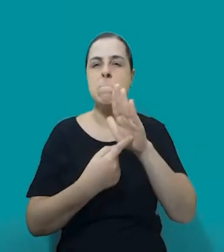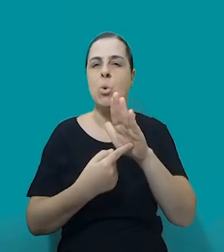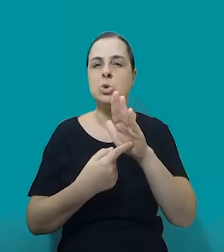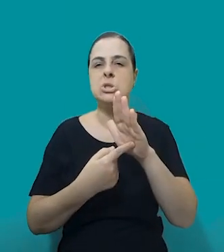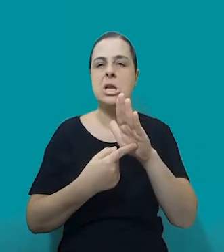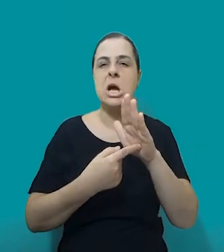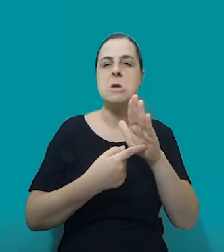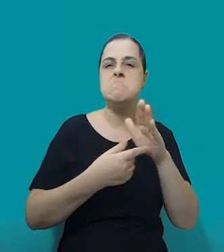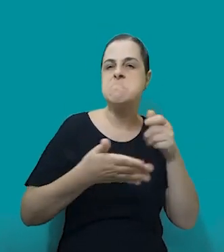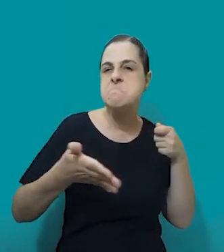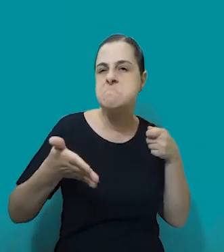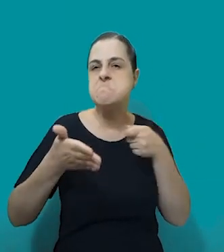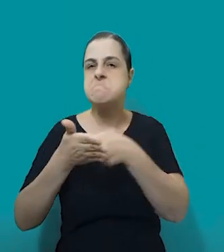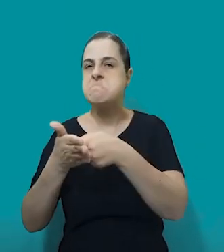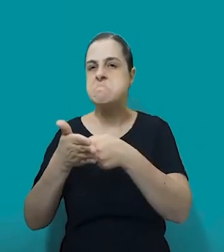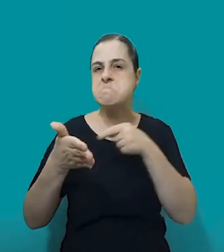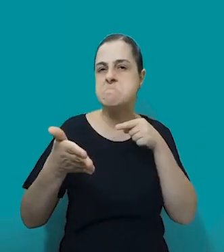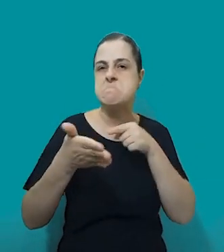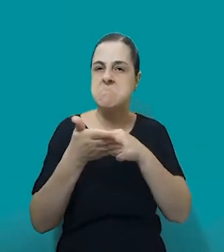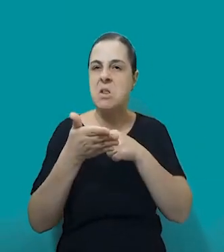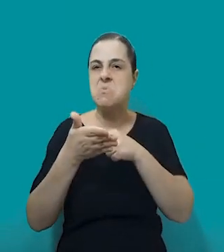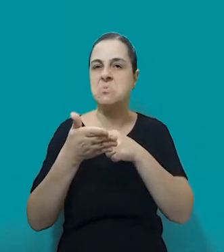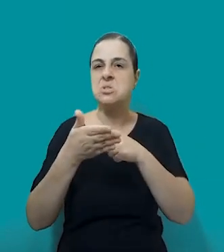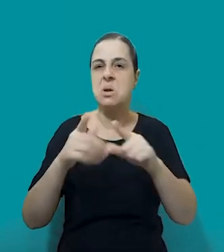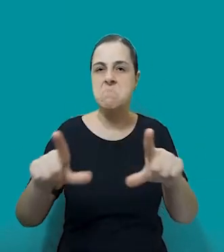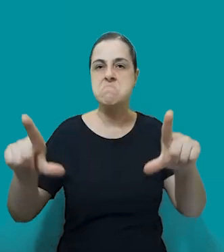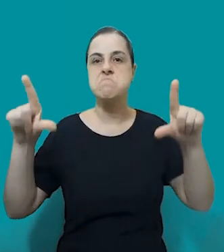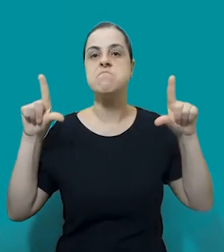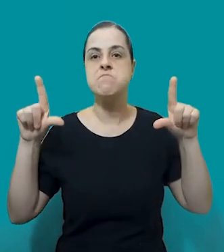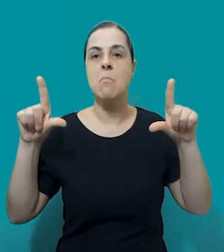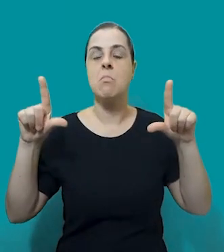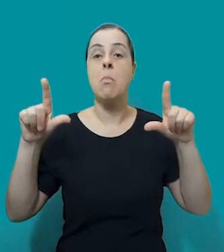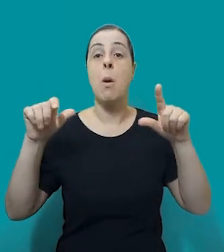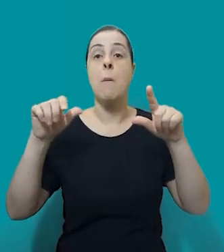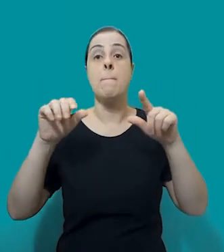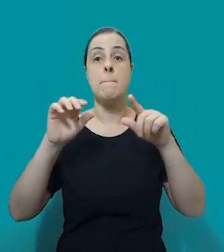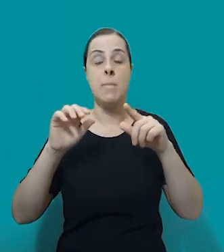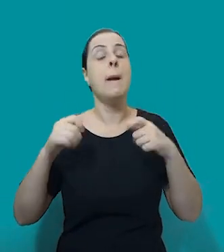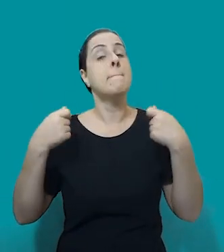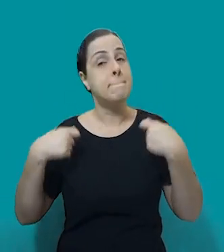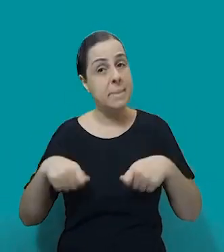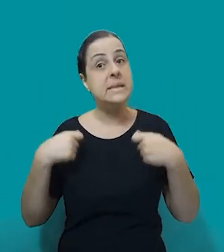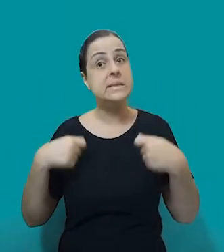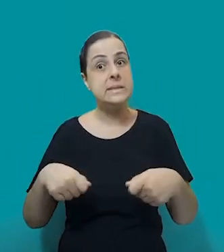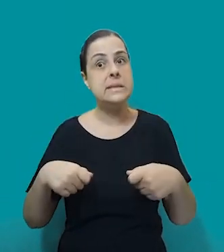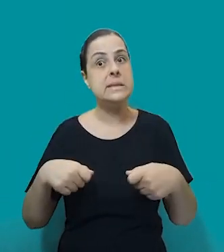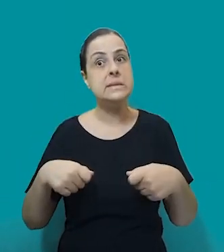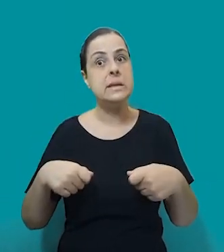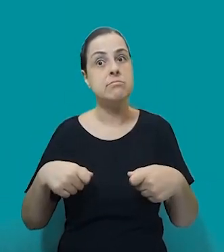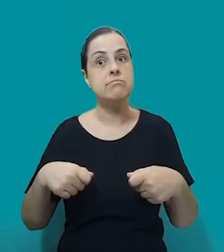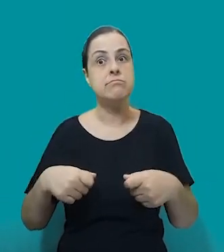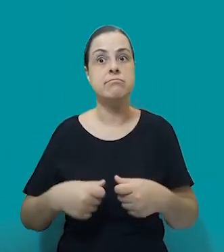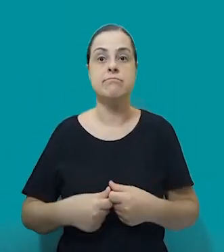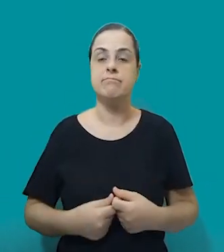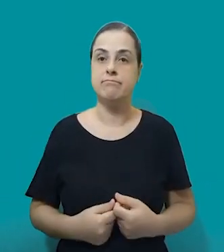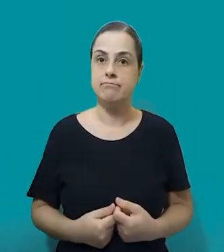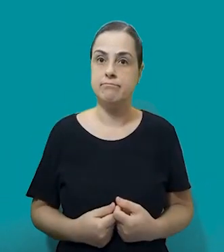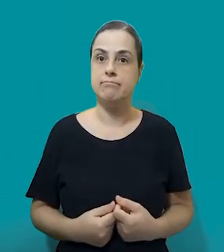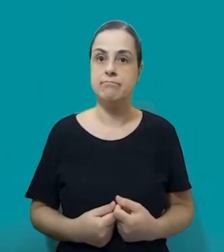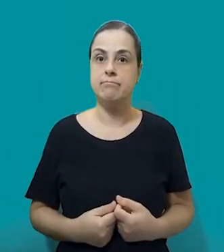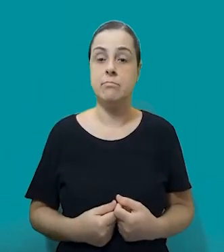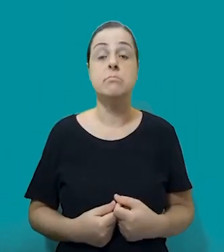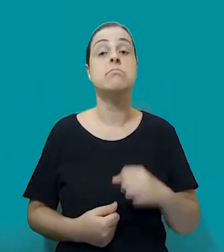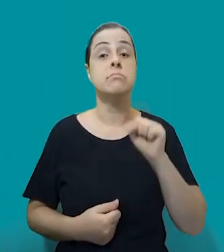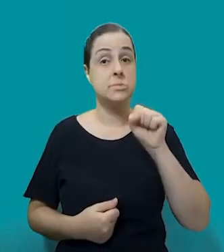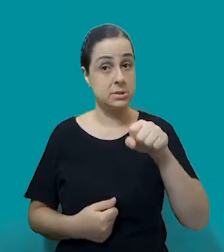e velocidade que o futebol fez do outro lado, né? Isso também é importante. Esse tipo de coisa que eu não tenho. É,